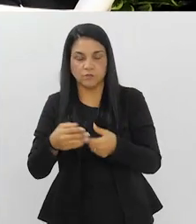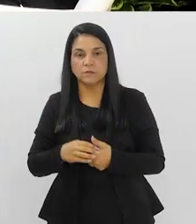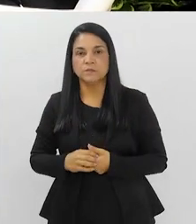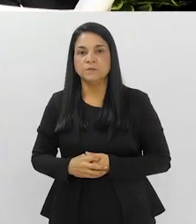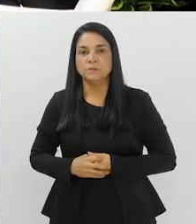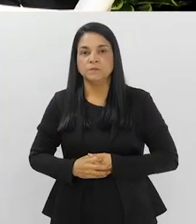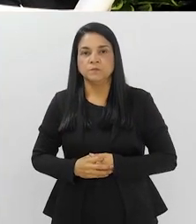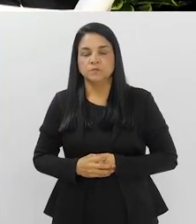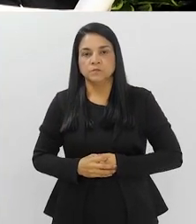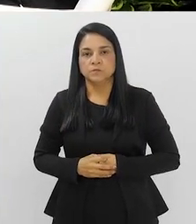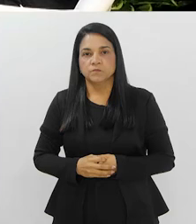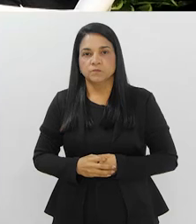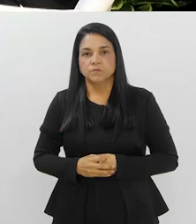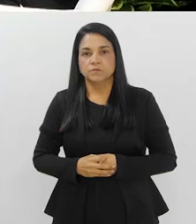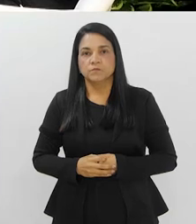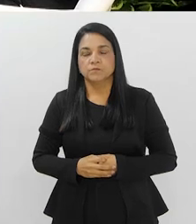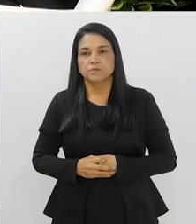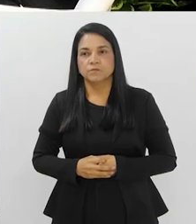hoje?